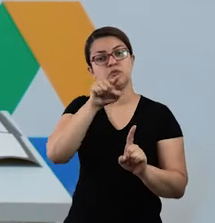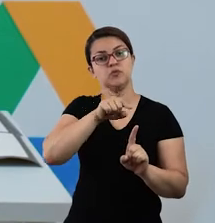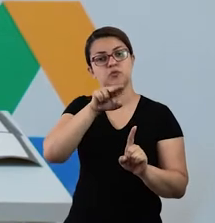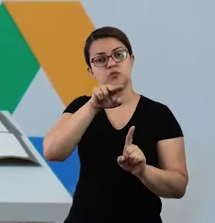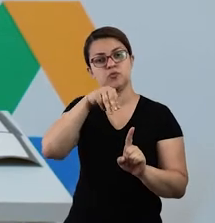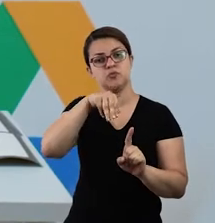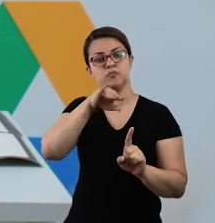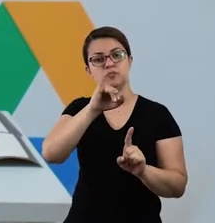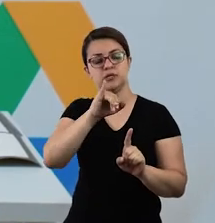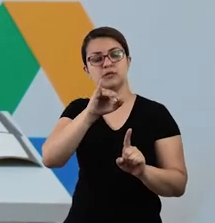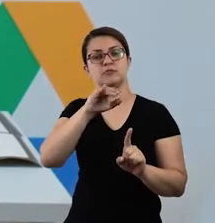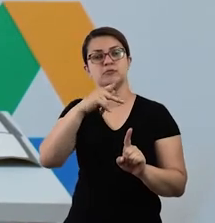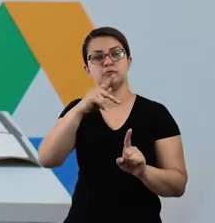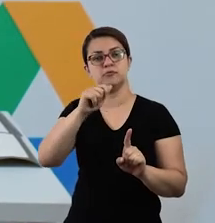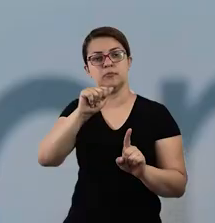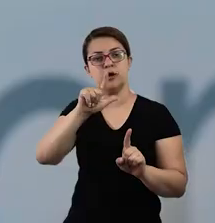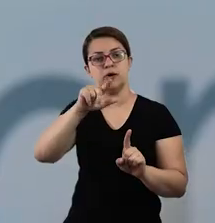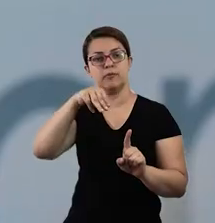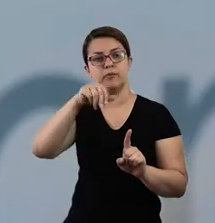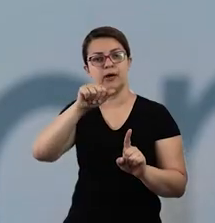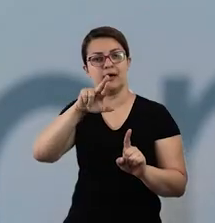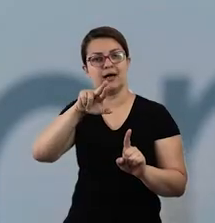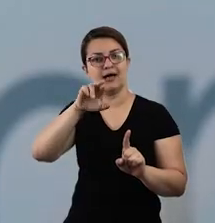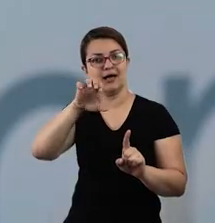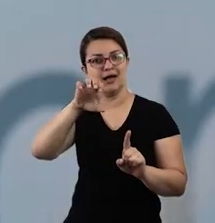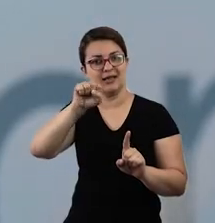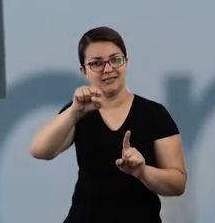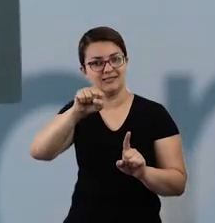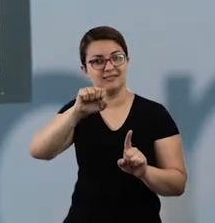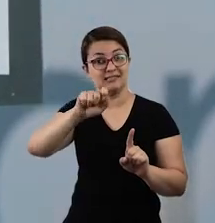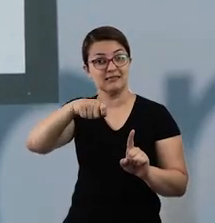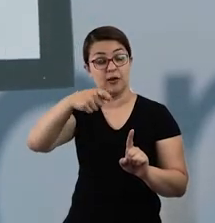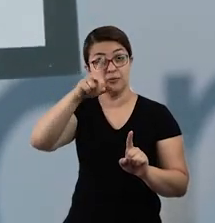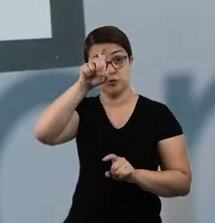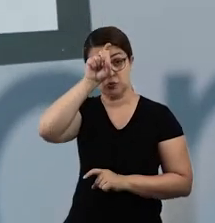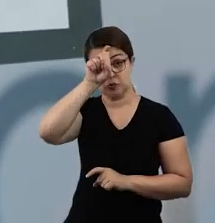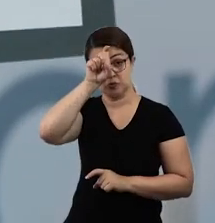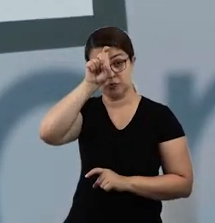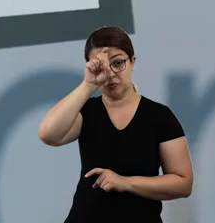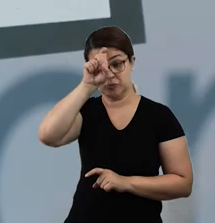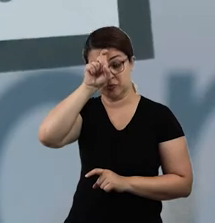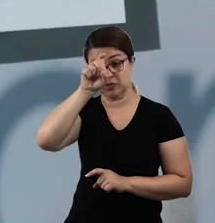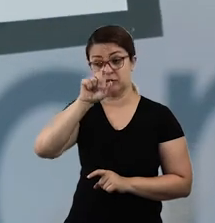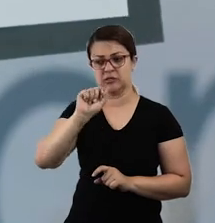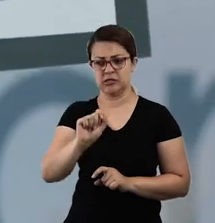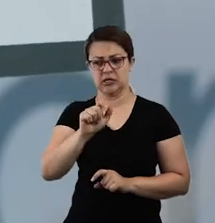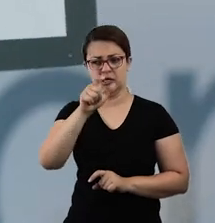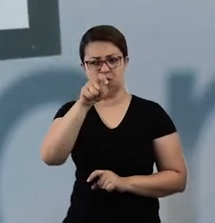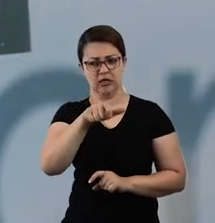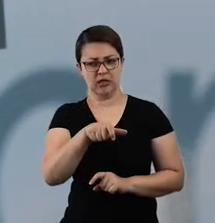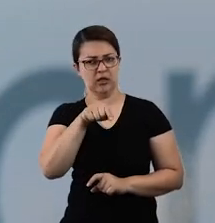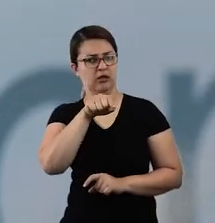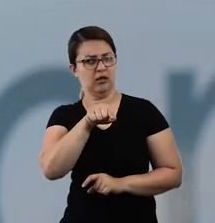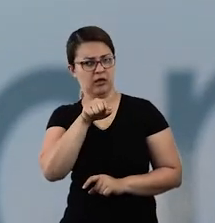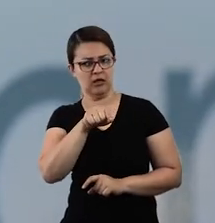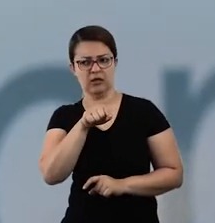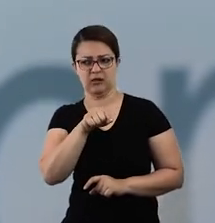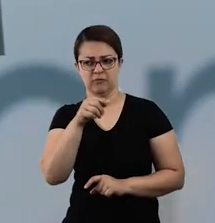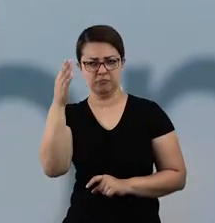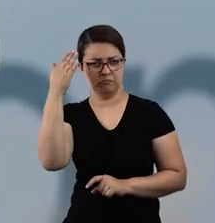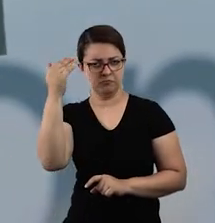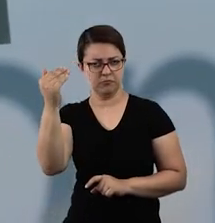aproveitar para pesquisar em quais estados existem maior ou existiu também a maior